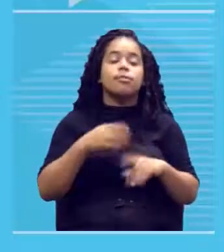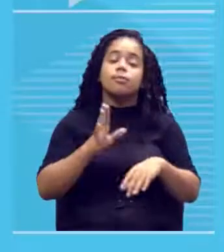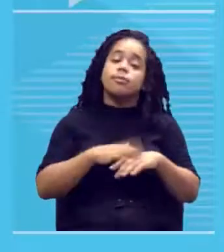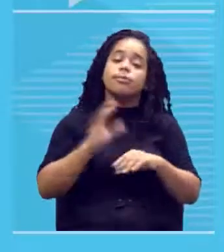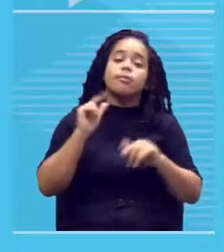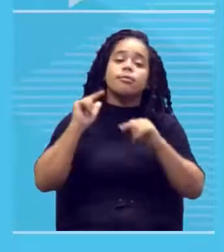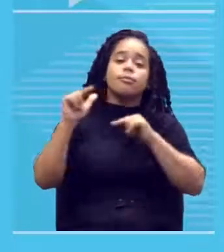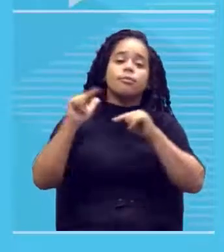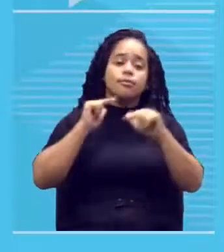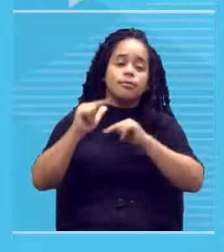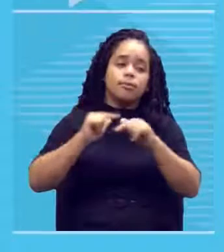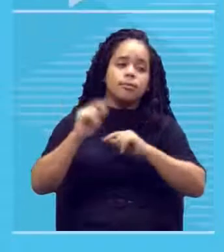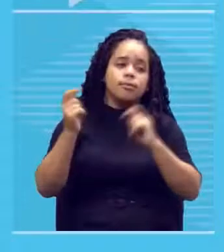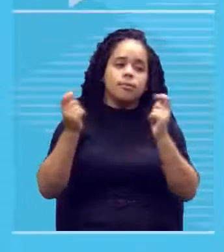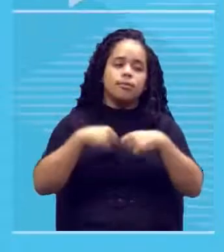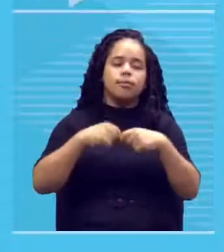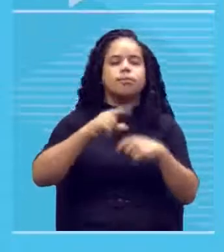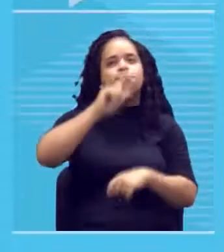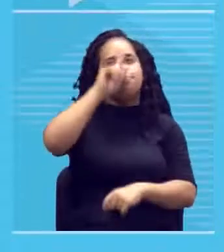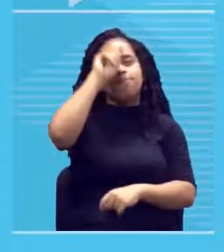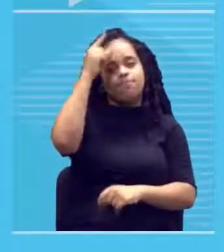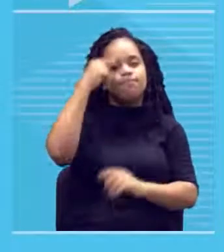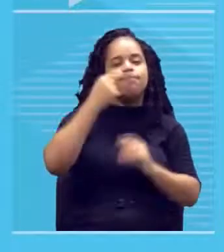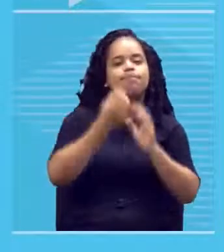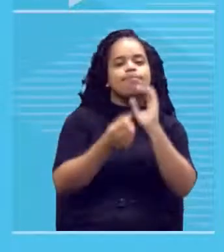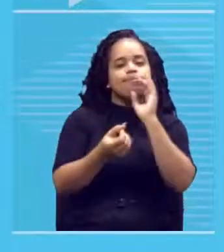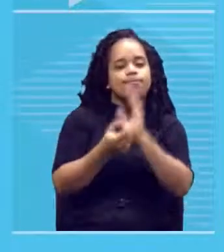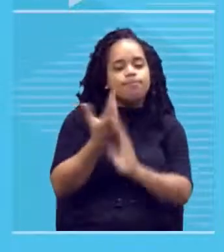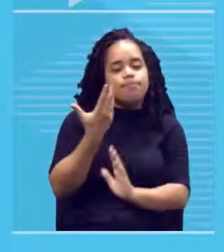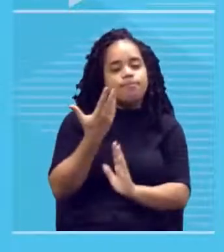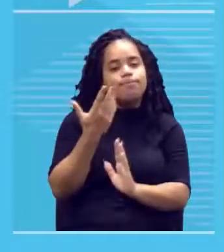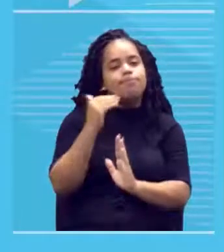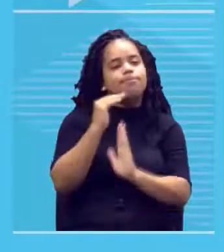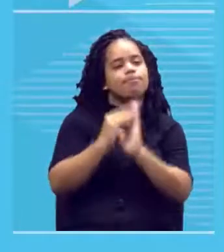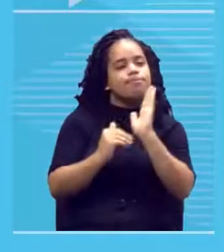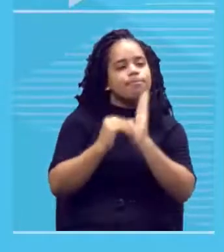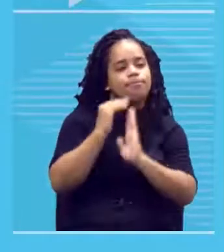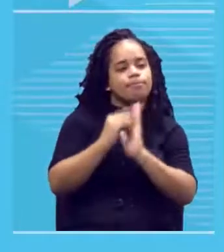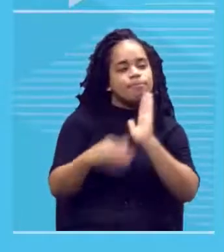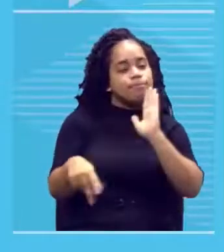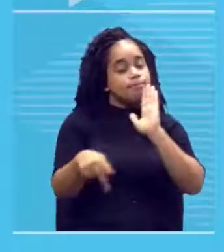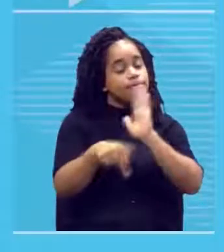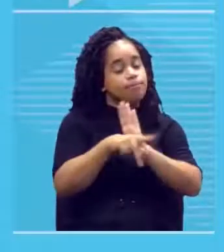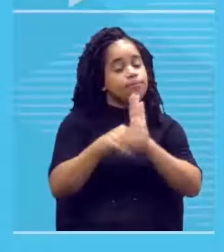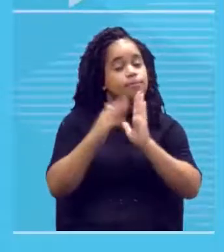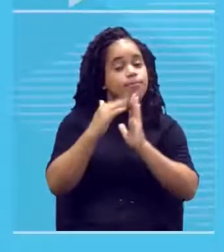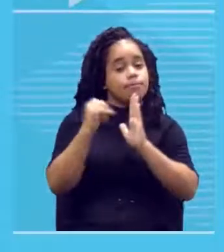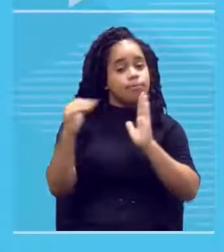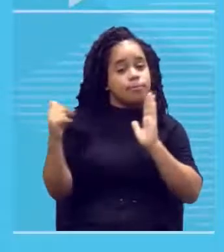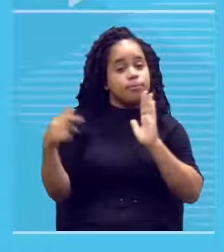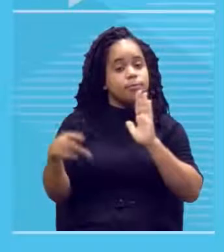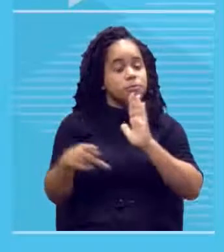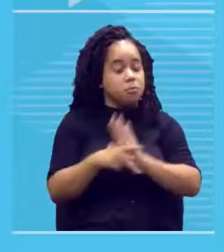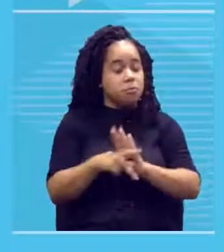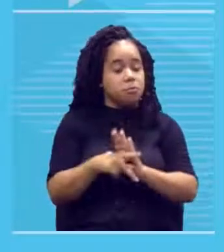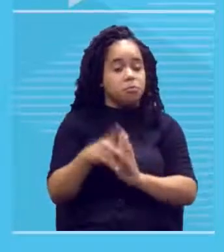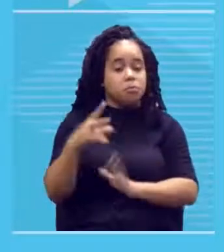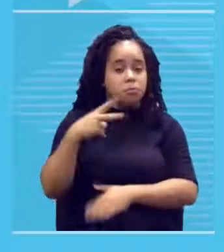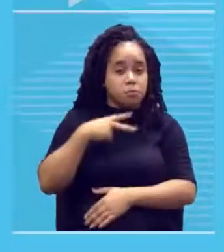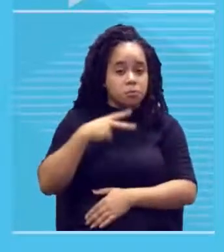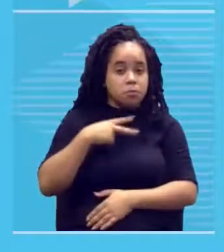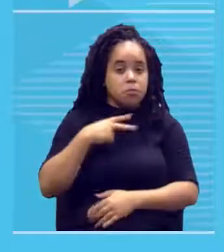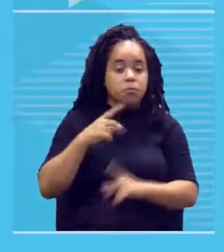questão da criação de uma exclusividade estética de todo um trabalho